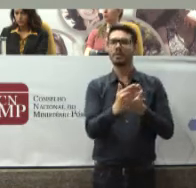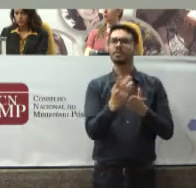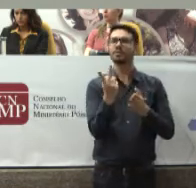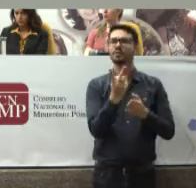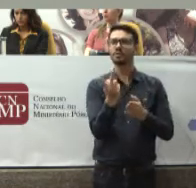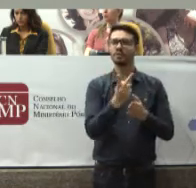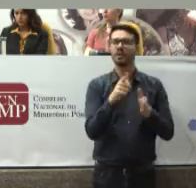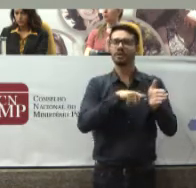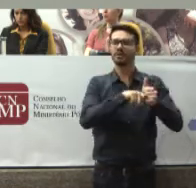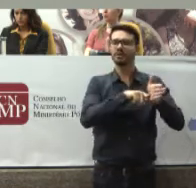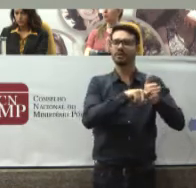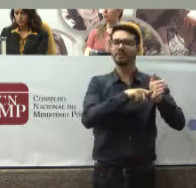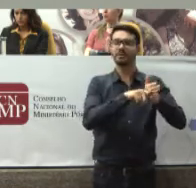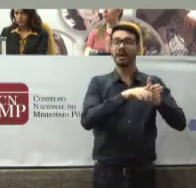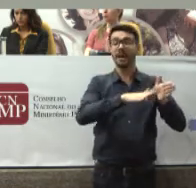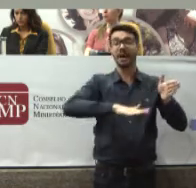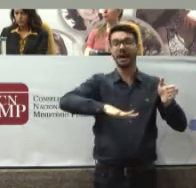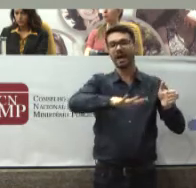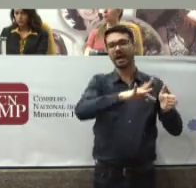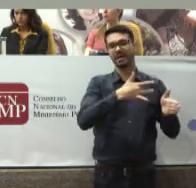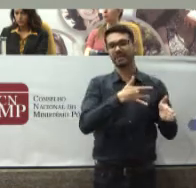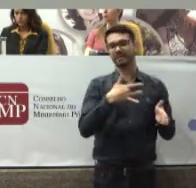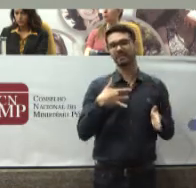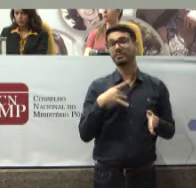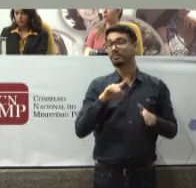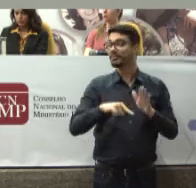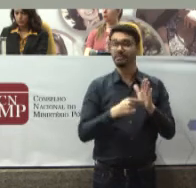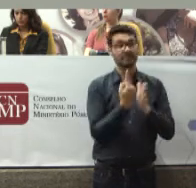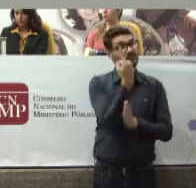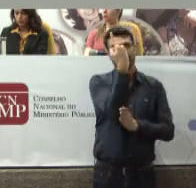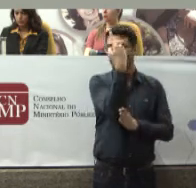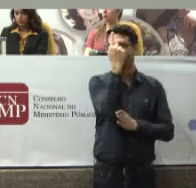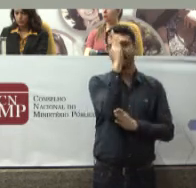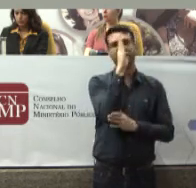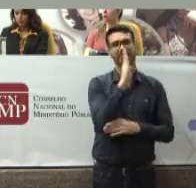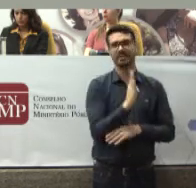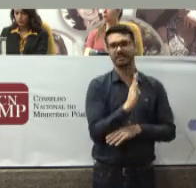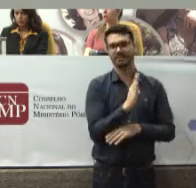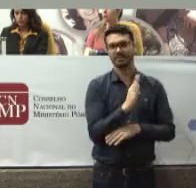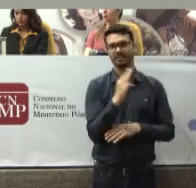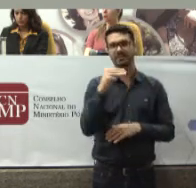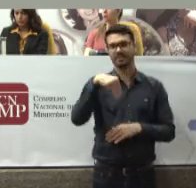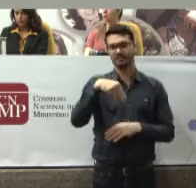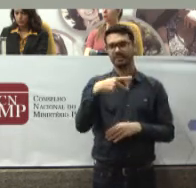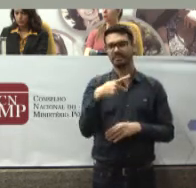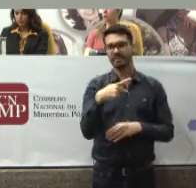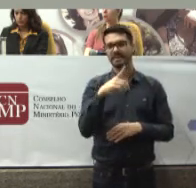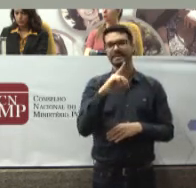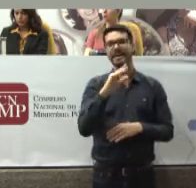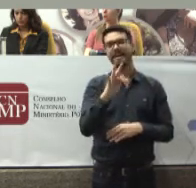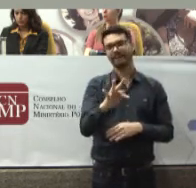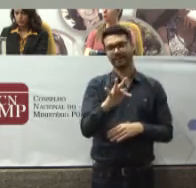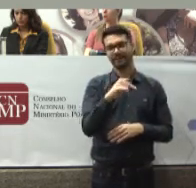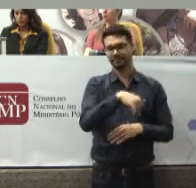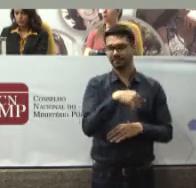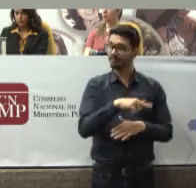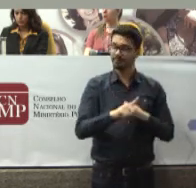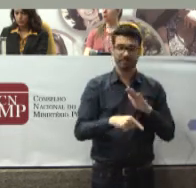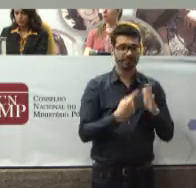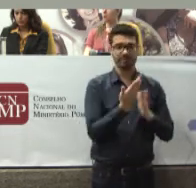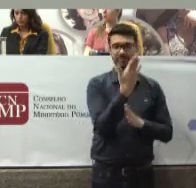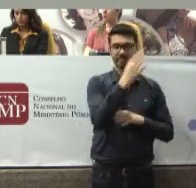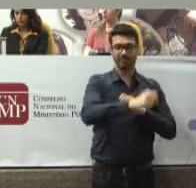públicos Sobre saúde No Brasil Considerando tanto MPF Ou MP estadual Foi logo